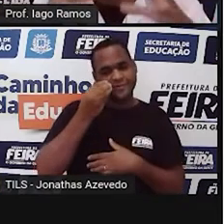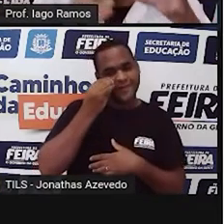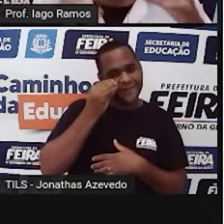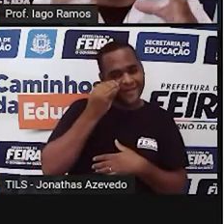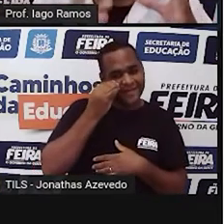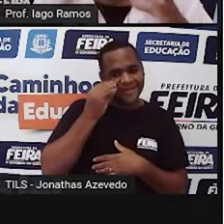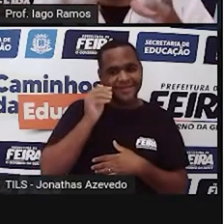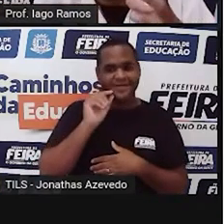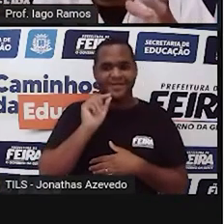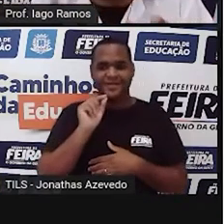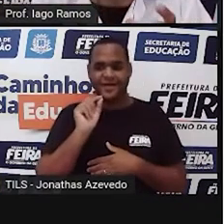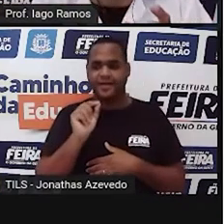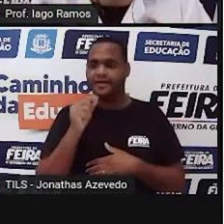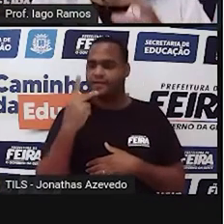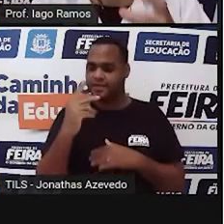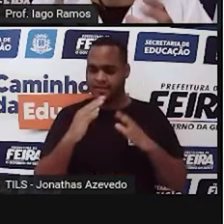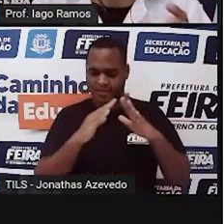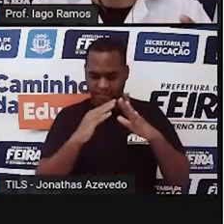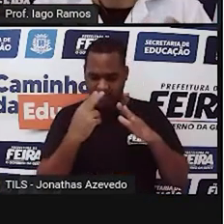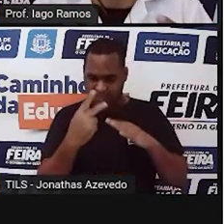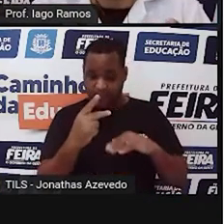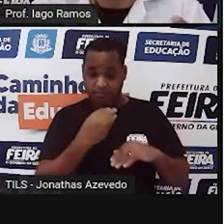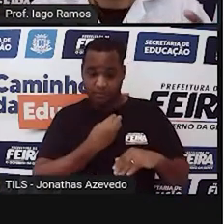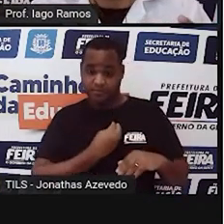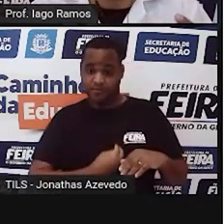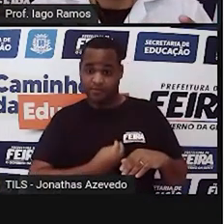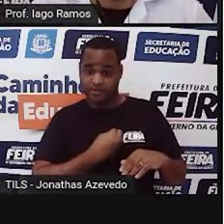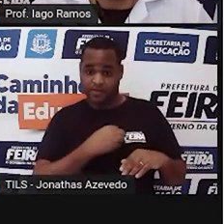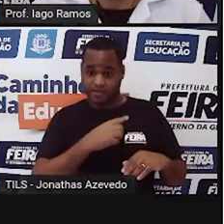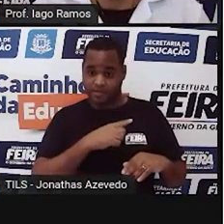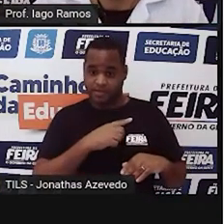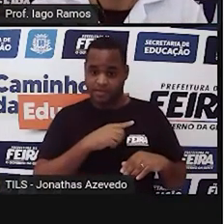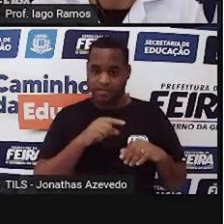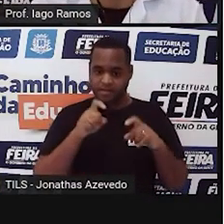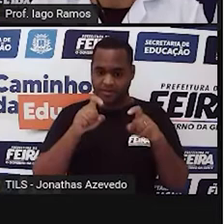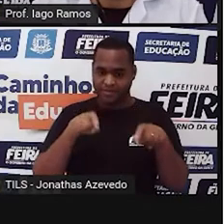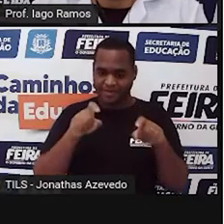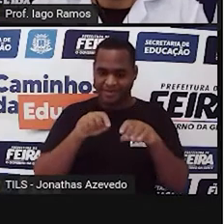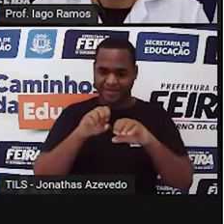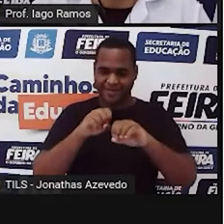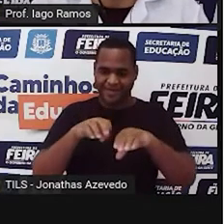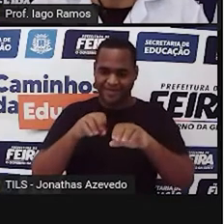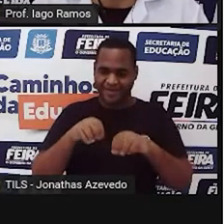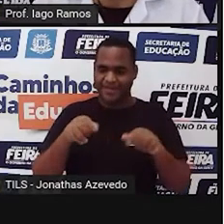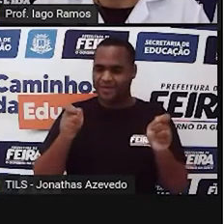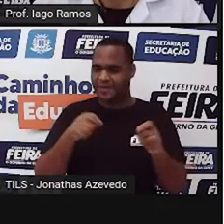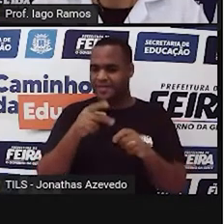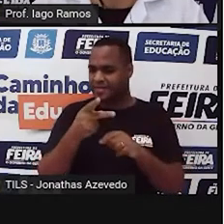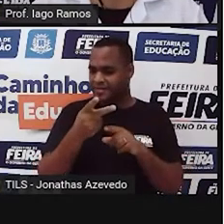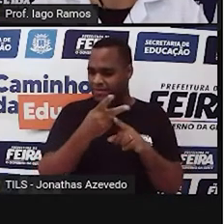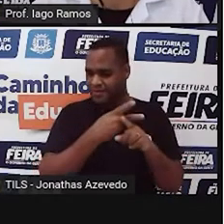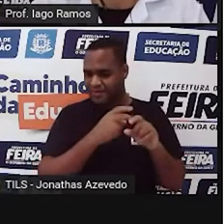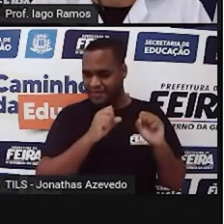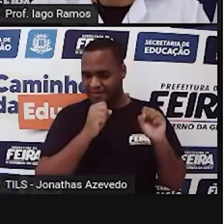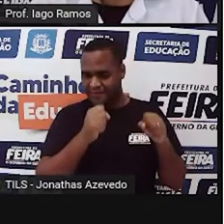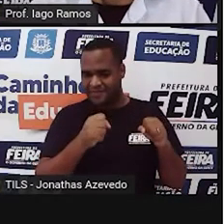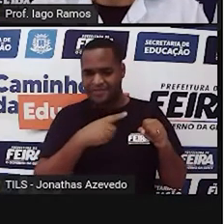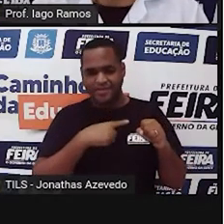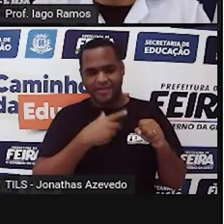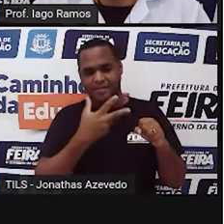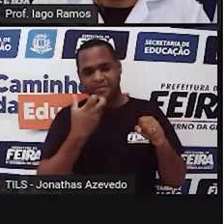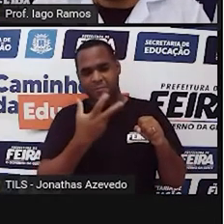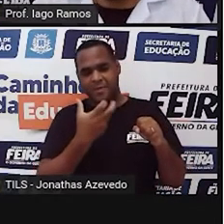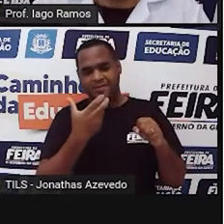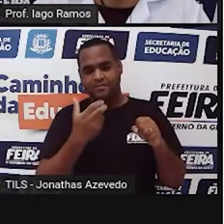Aí, aonde você estiver, no local que você estiver assistindo essa aula, você procurar perceber e